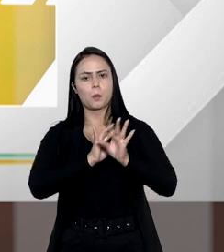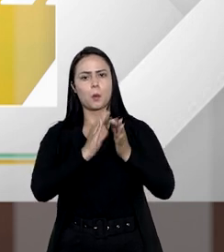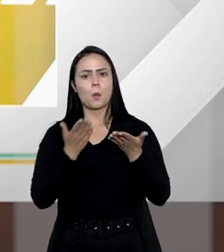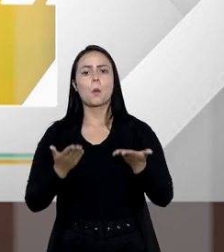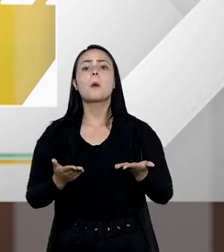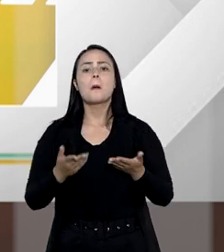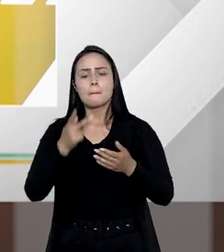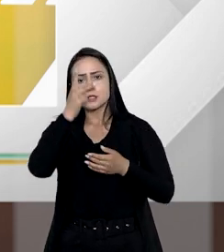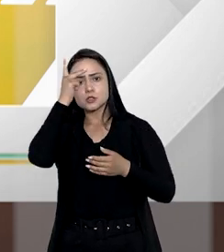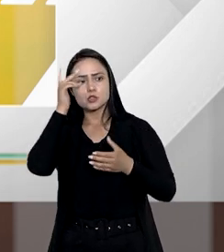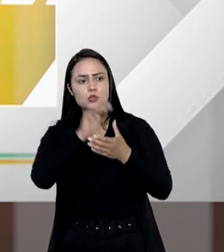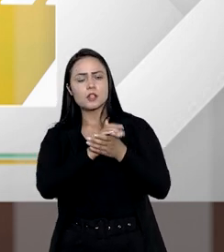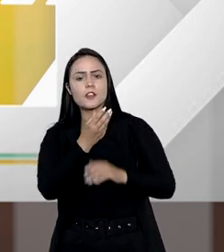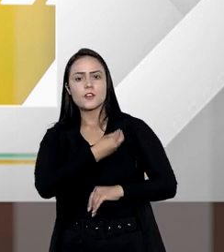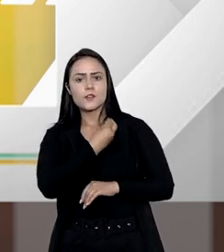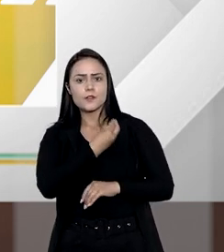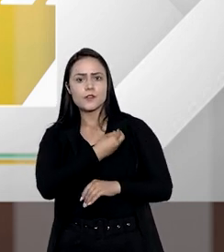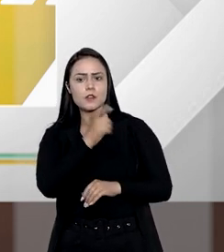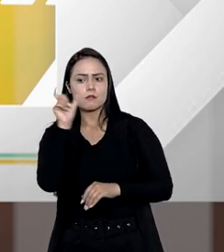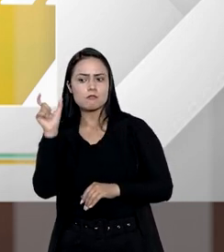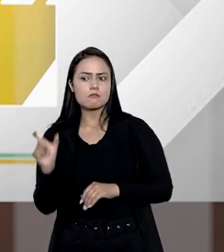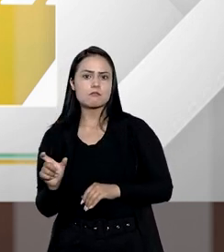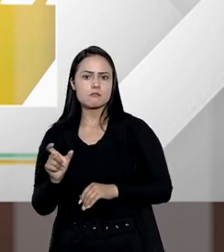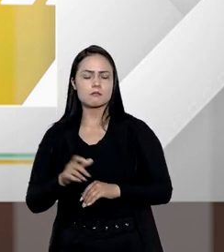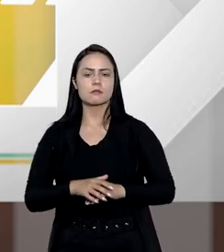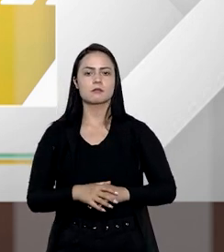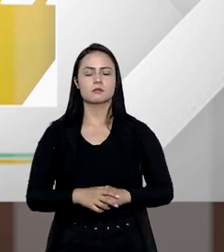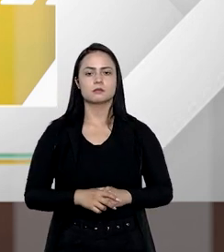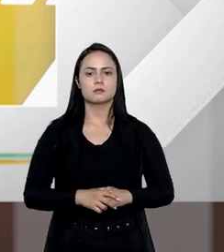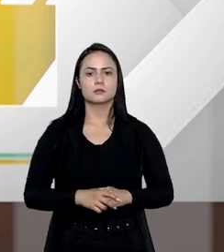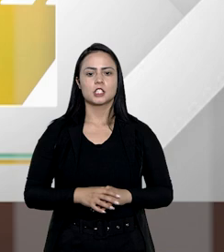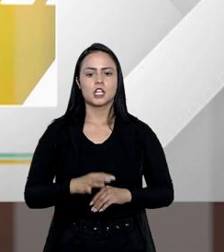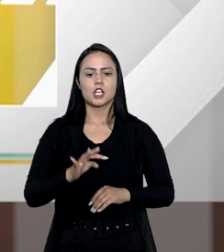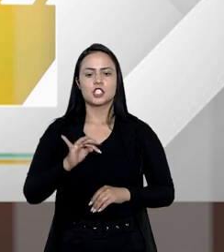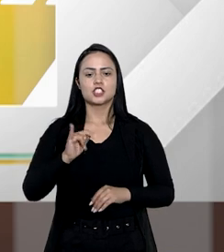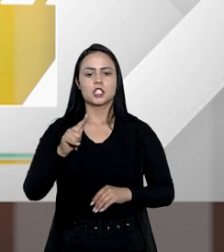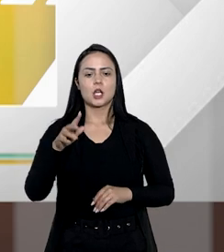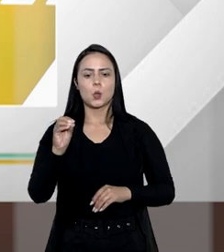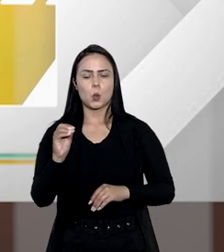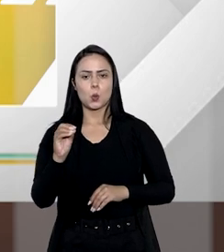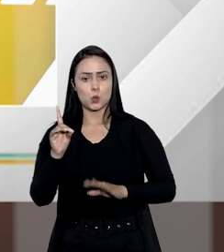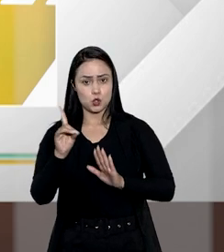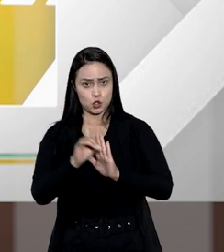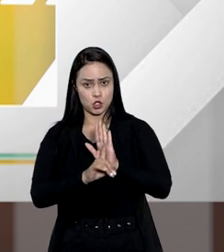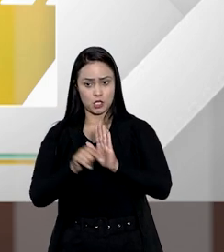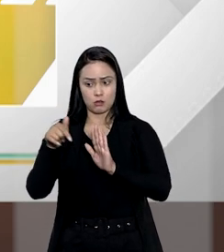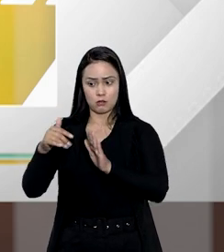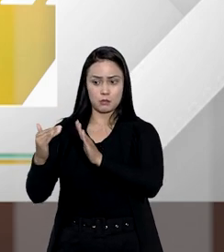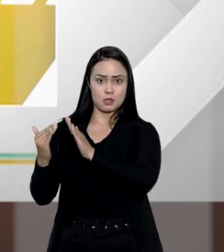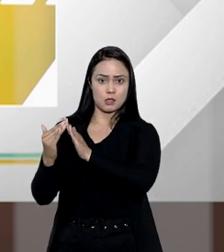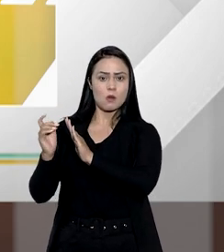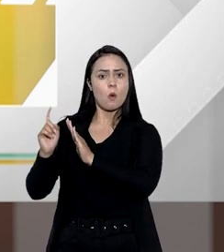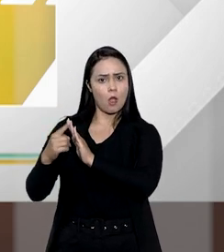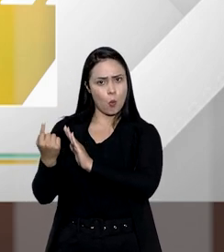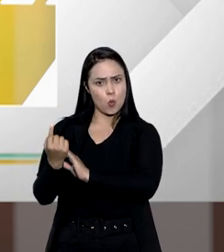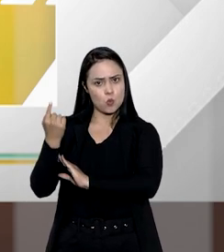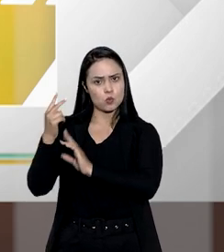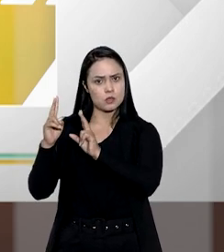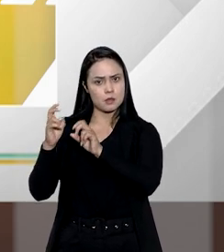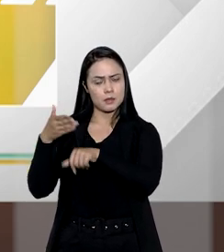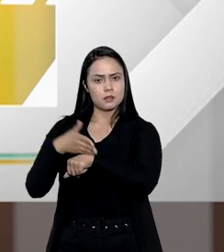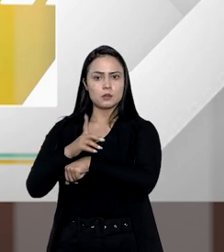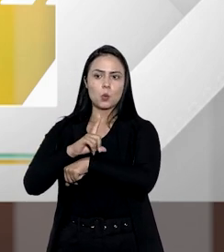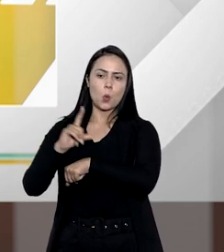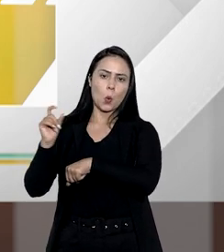de habitação do cônjuge sobrevivente, professor Conrado? Tiago, o direito real de habitação é um dos temas,